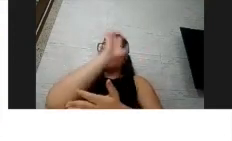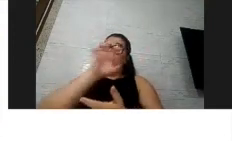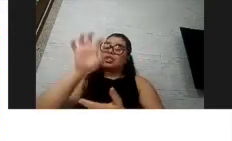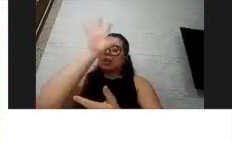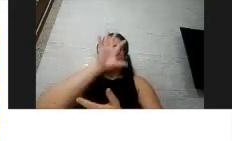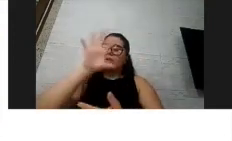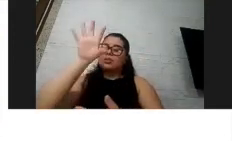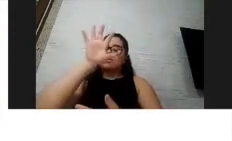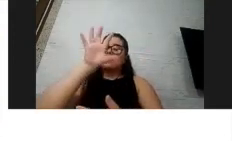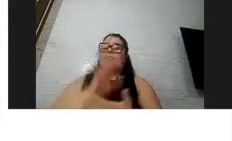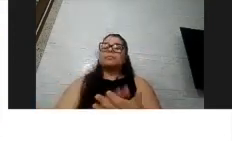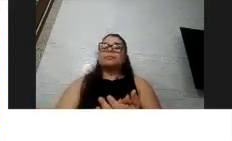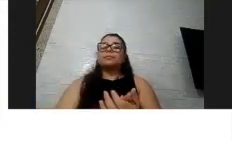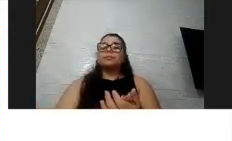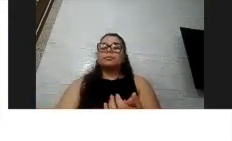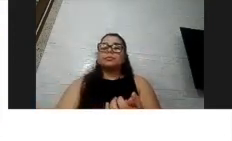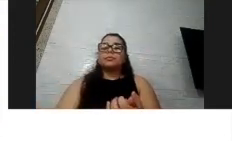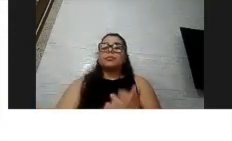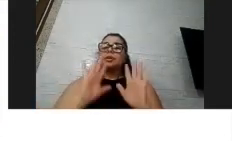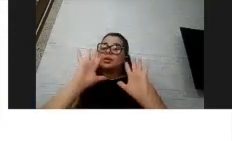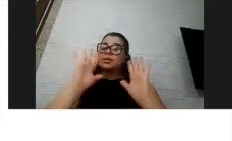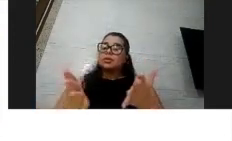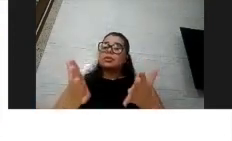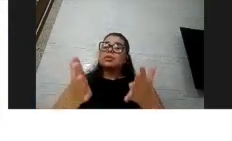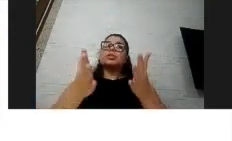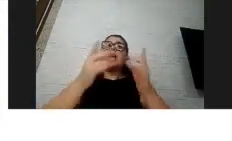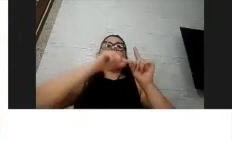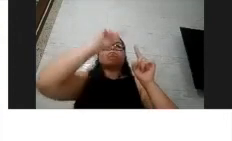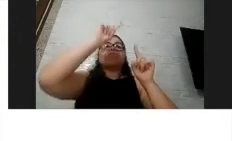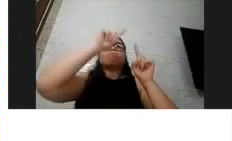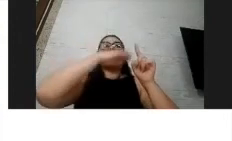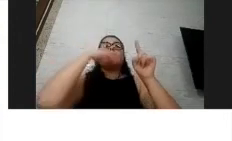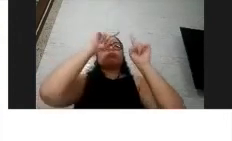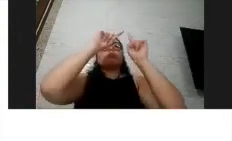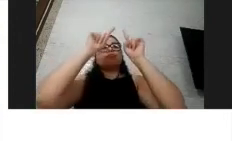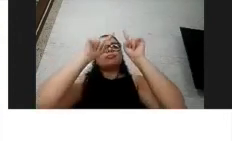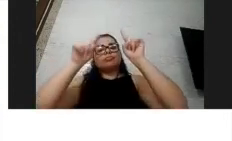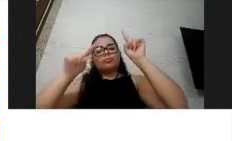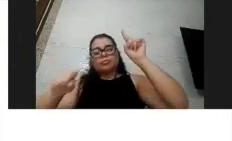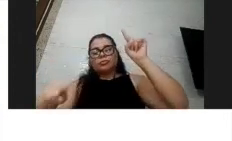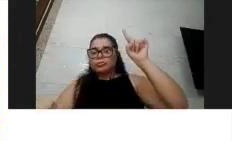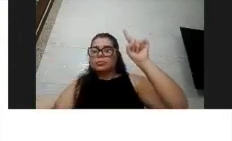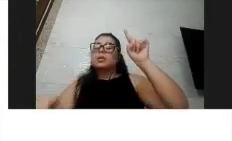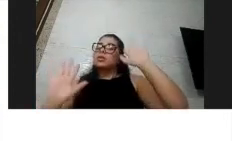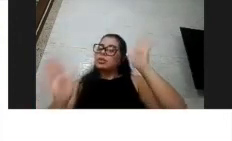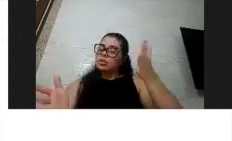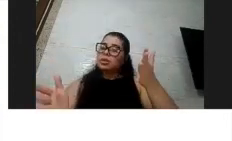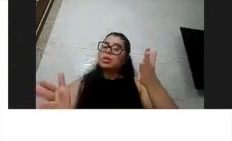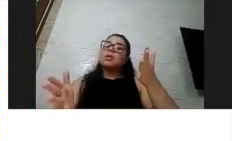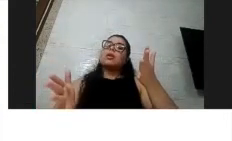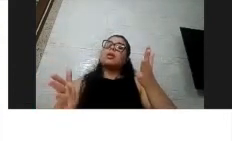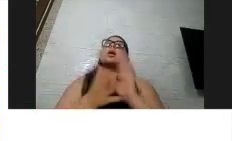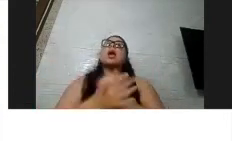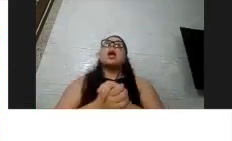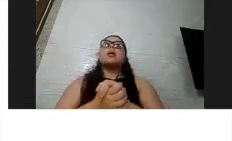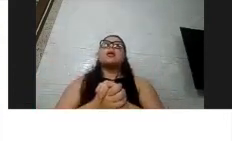pelas notícias, que já decaiu um pouco o número de casos por dia, já decaiu a mortalidade,